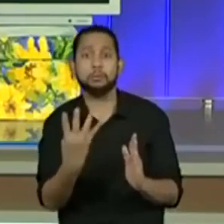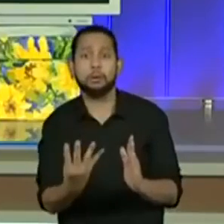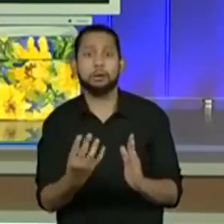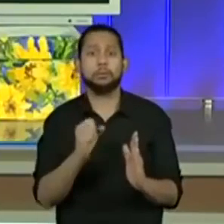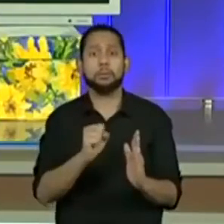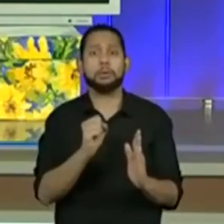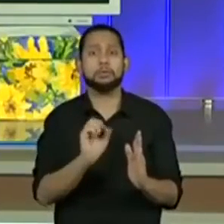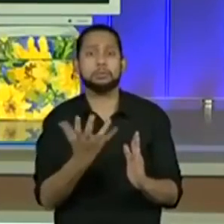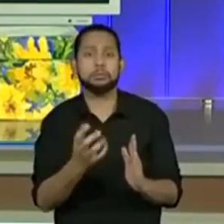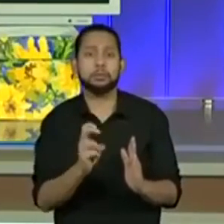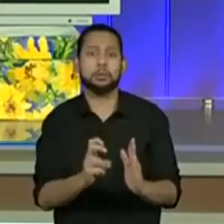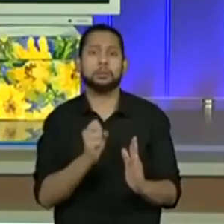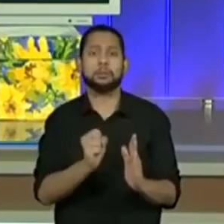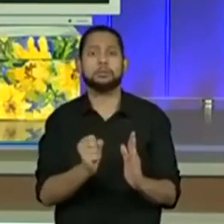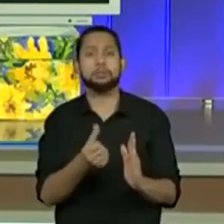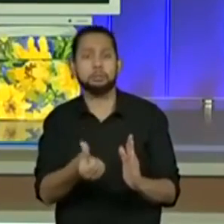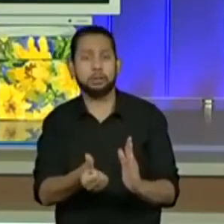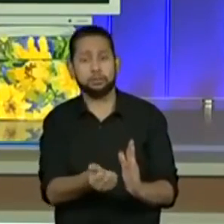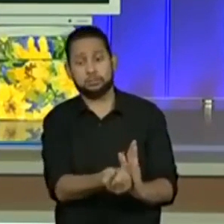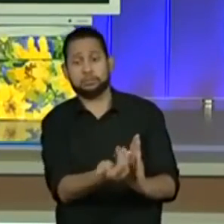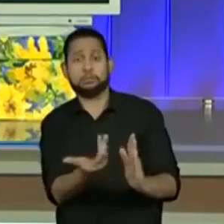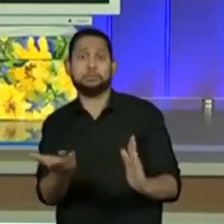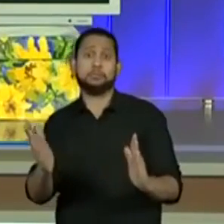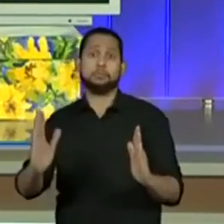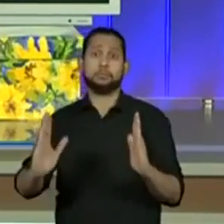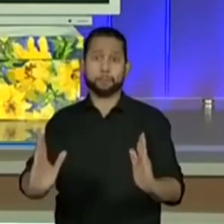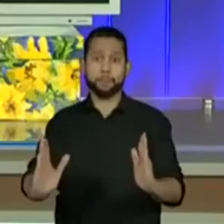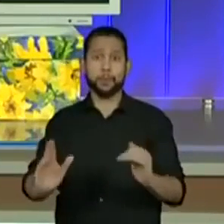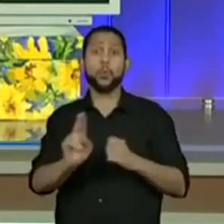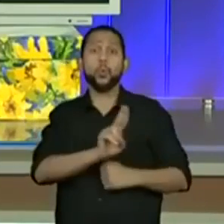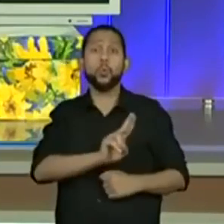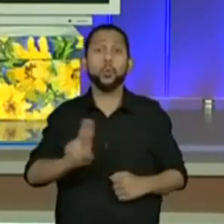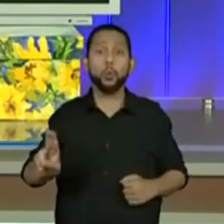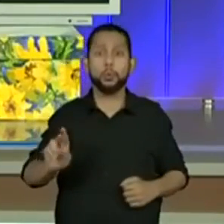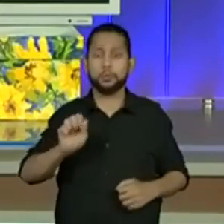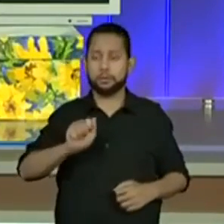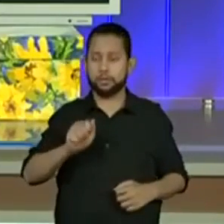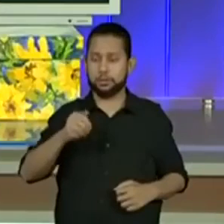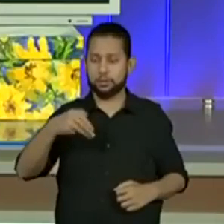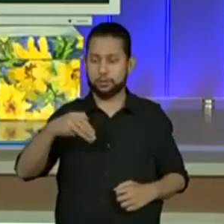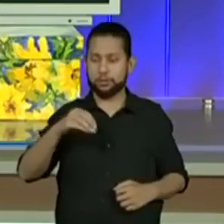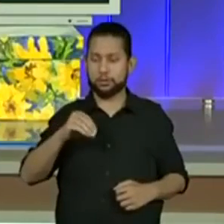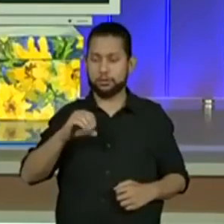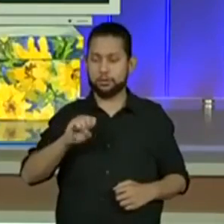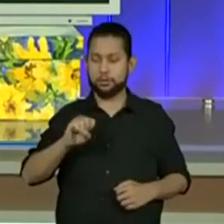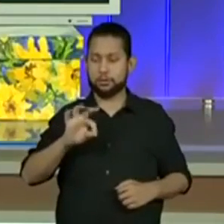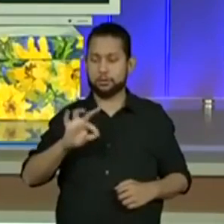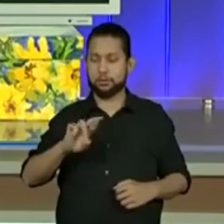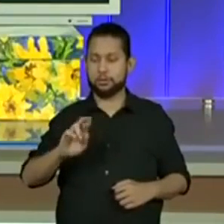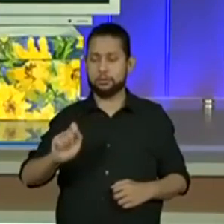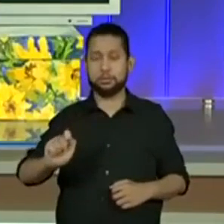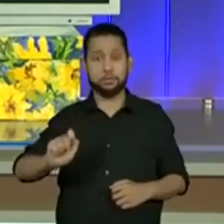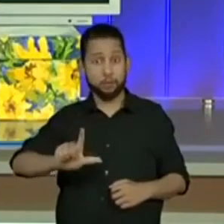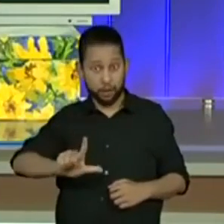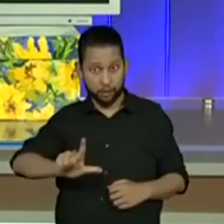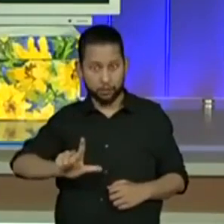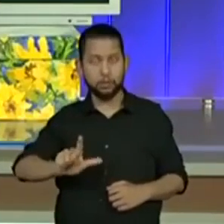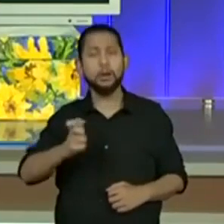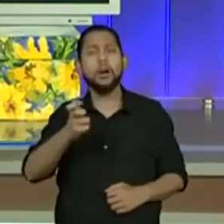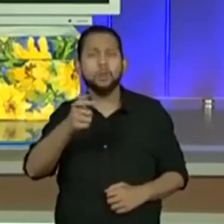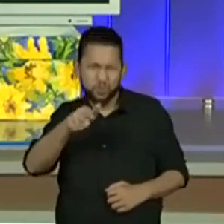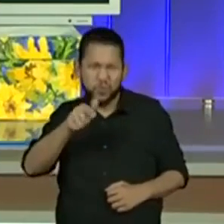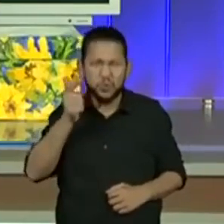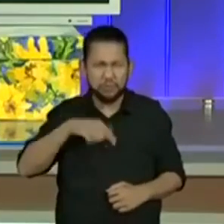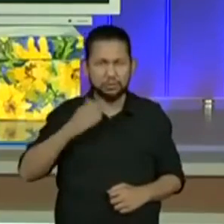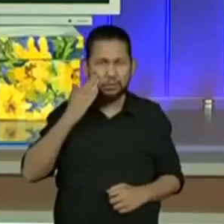tá dando pra entender o que eu tô explicando? Pode parecer bem complexo, mas não é. Digam aí pra mim no chat se os alunos estão conseguindo